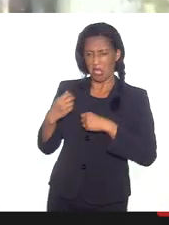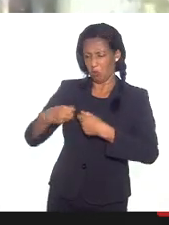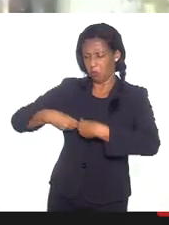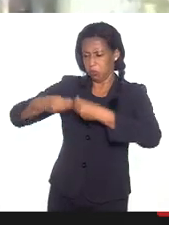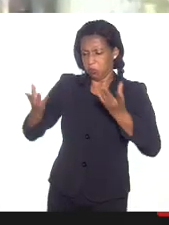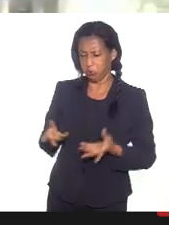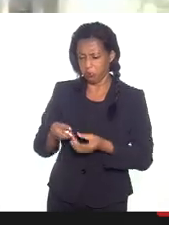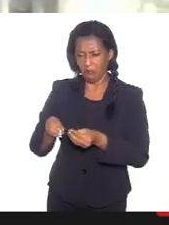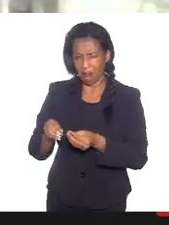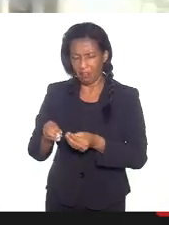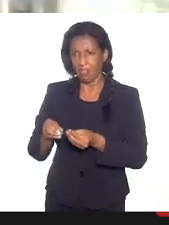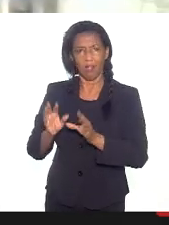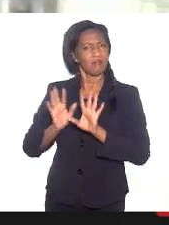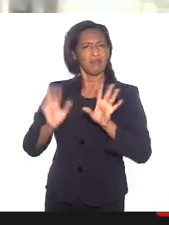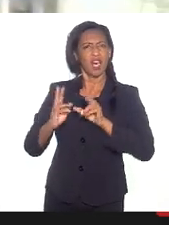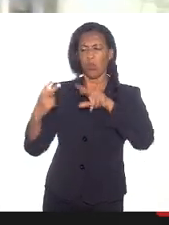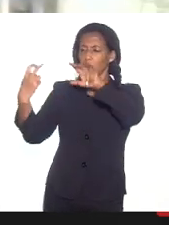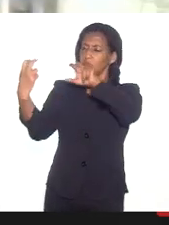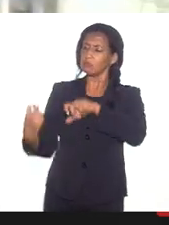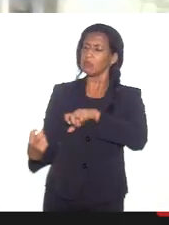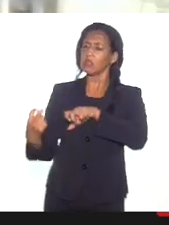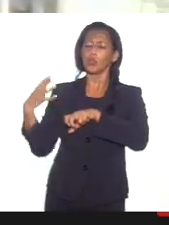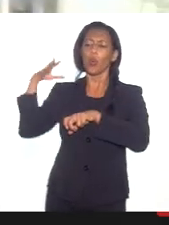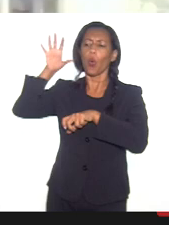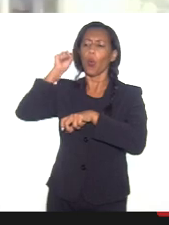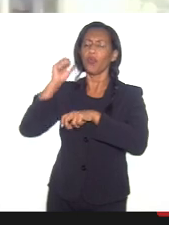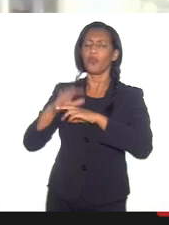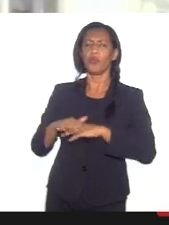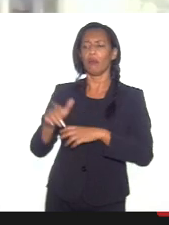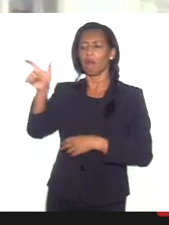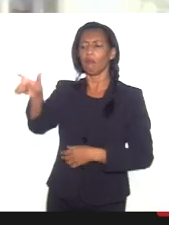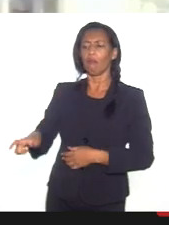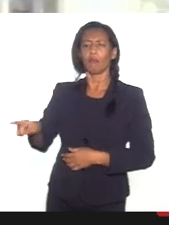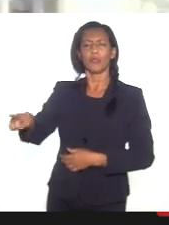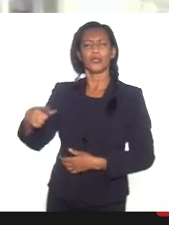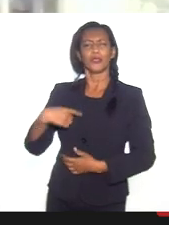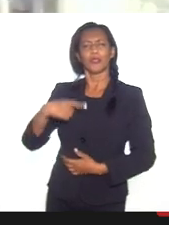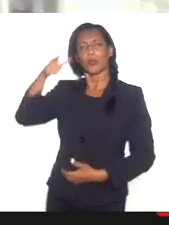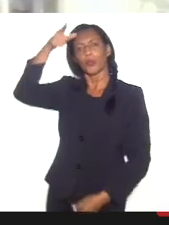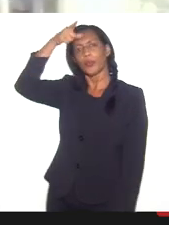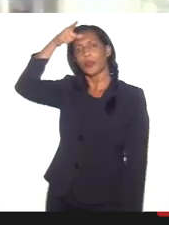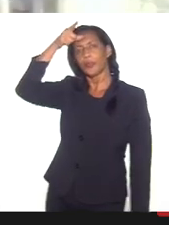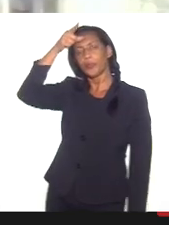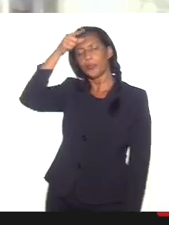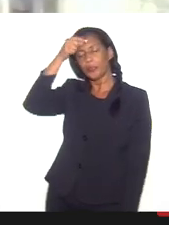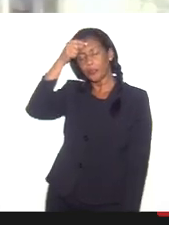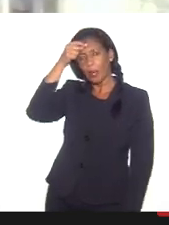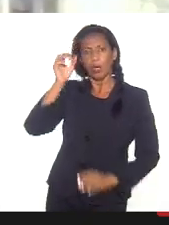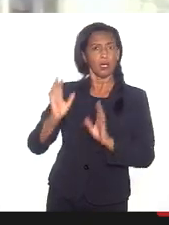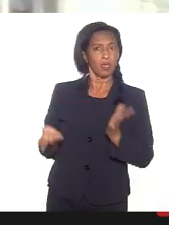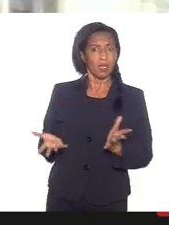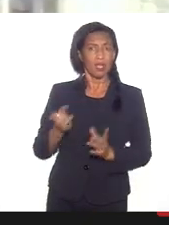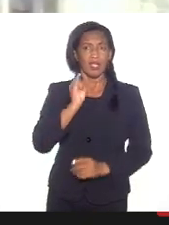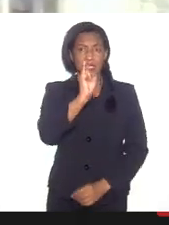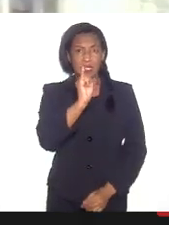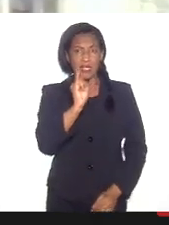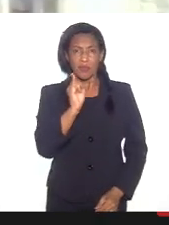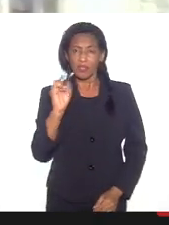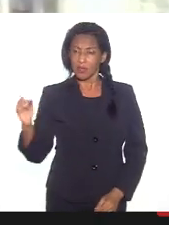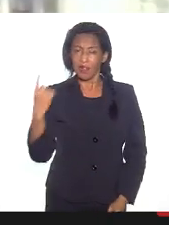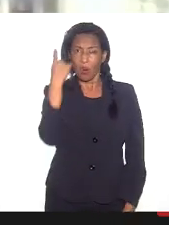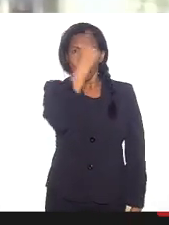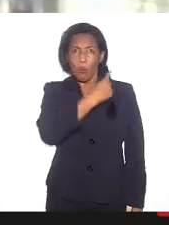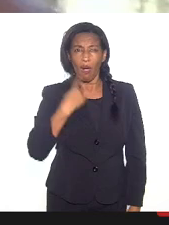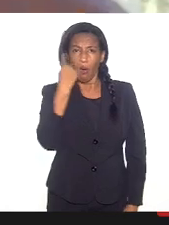nada. Só em sentar e ouvir, essa pessoa será aliviada. E é verdade, se você fica uma hora ouvindo as demandas de uma